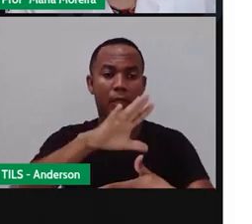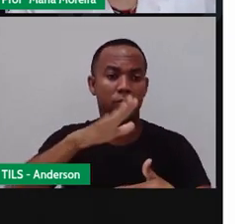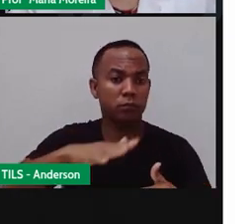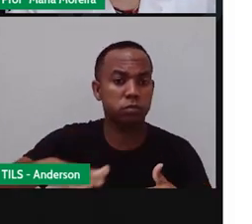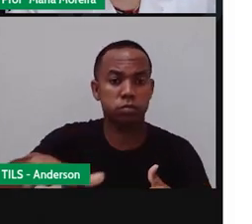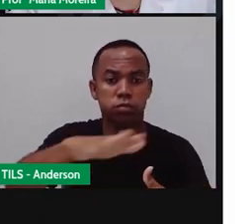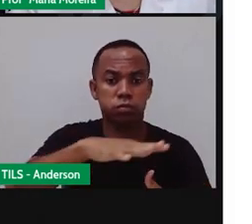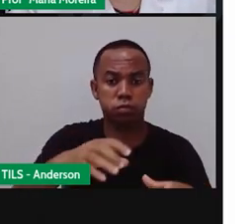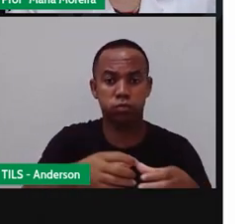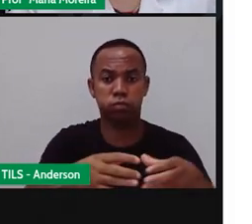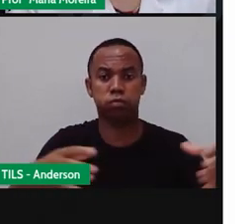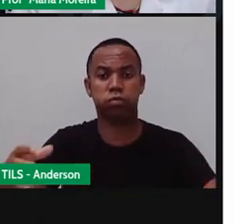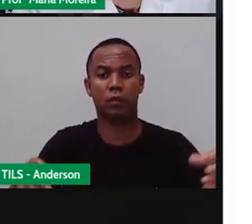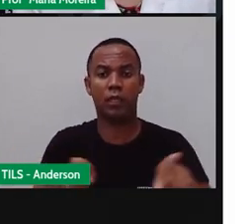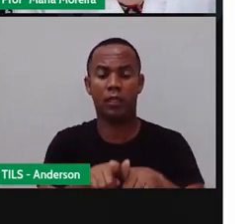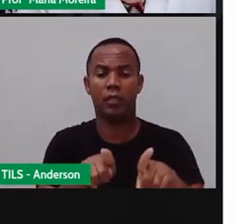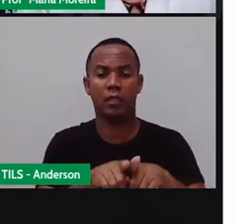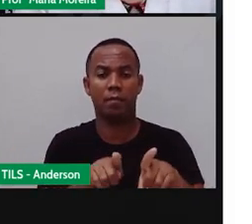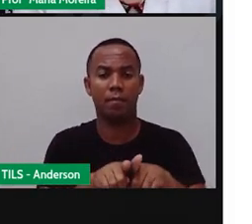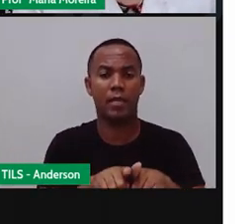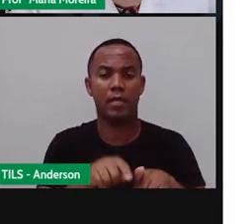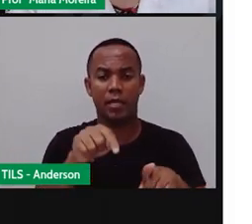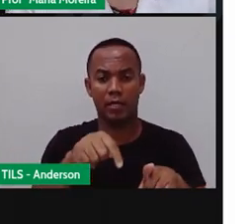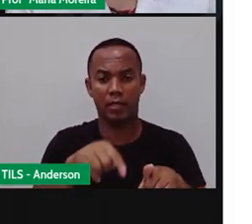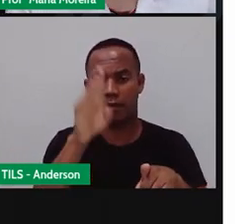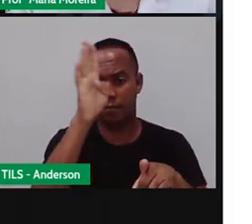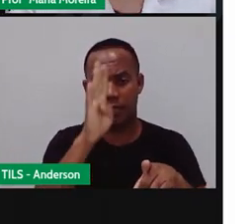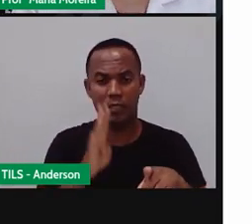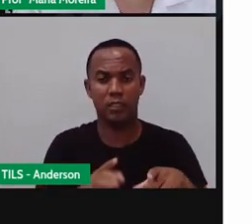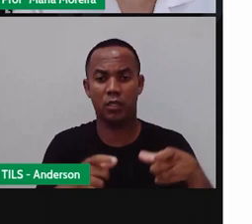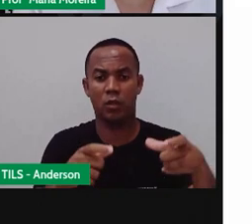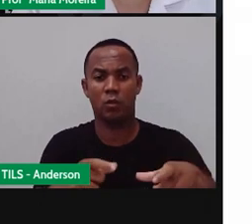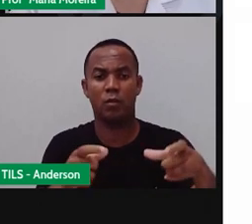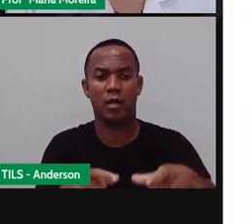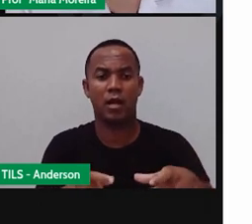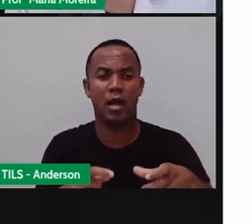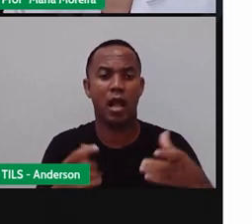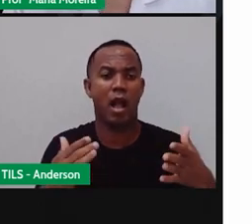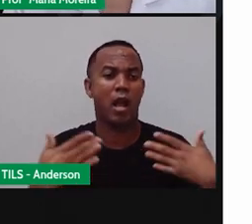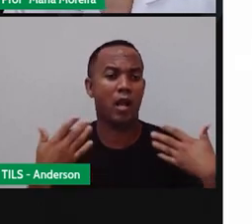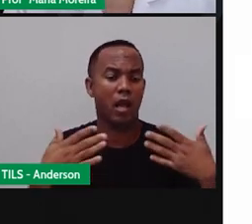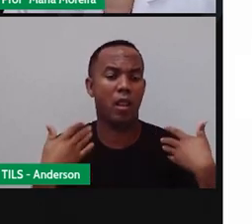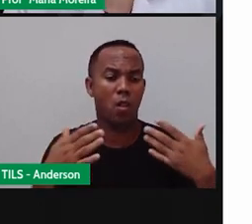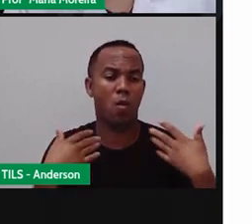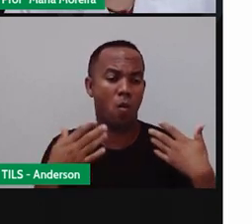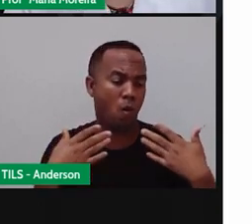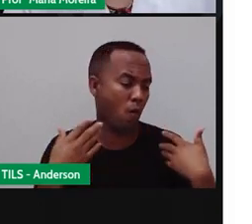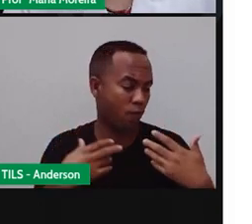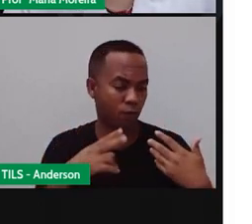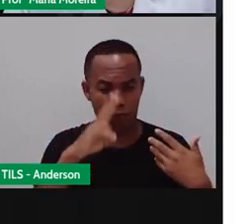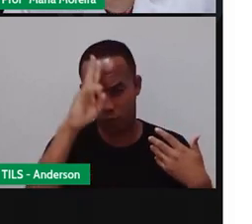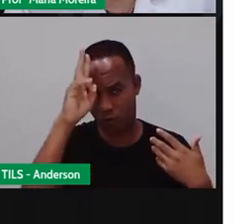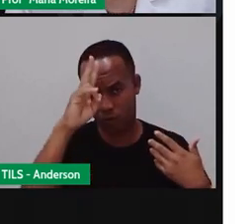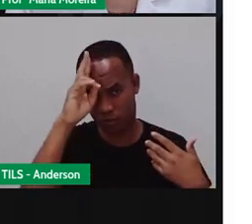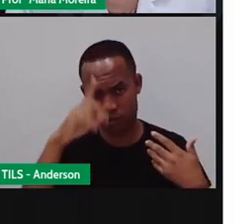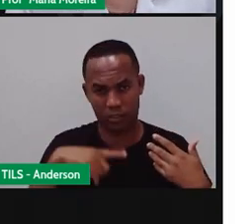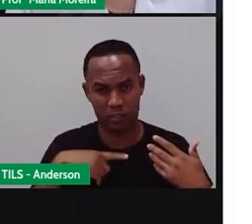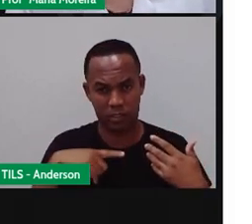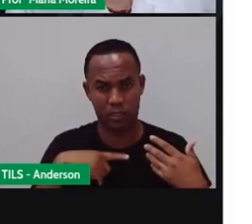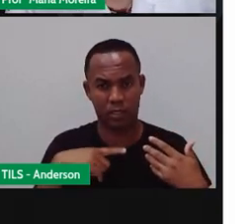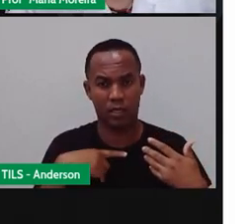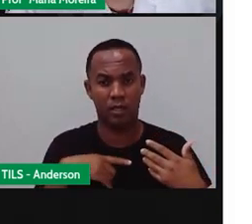onde o calor é muito intenso, principalmente pra gente que tá aqui na Bahia, que fica no Nordeste. Mas,